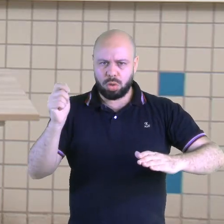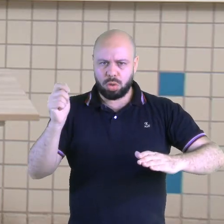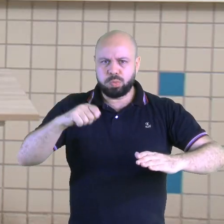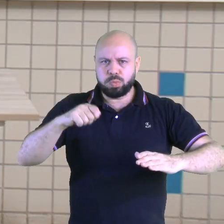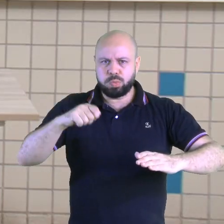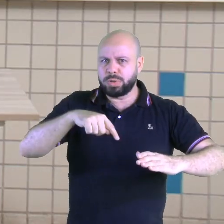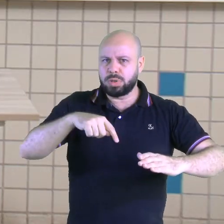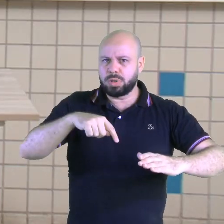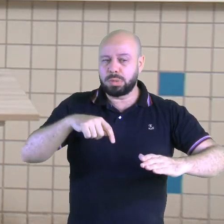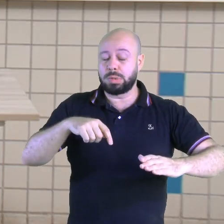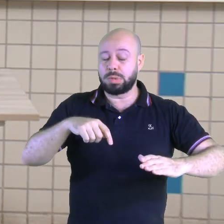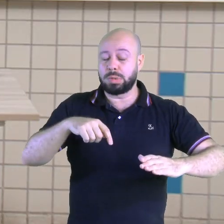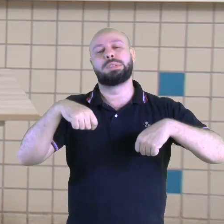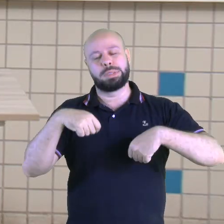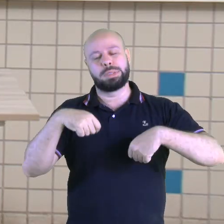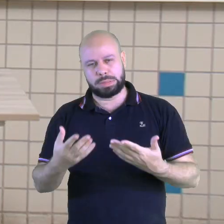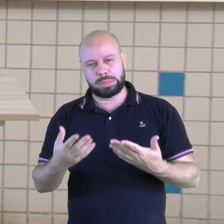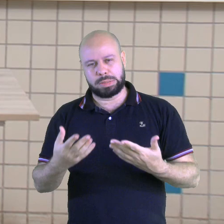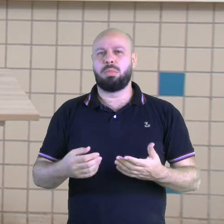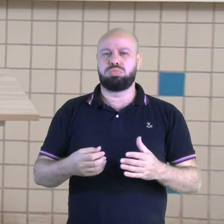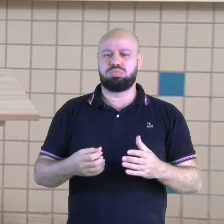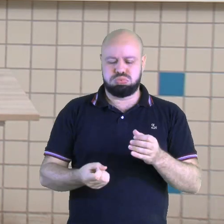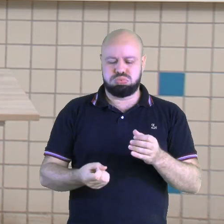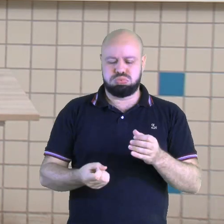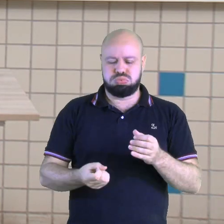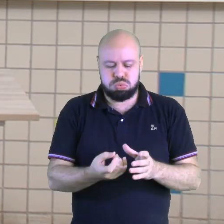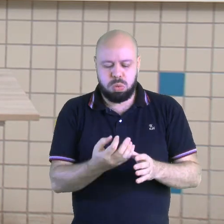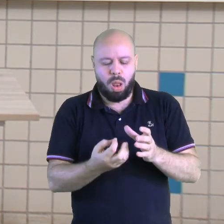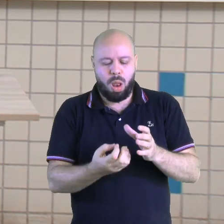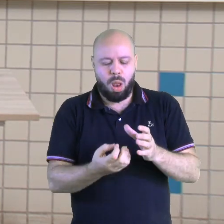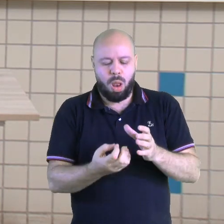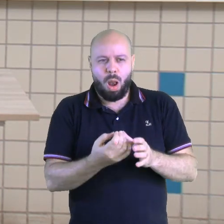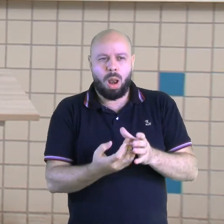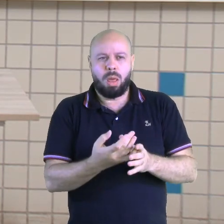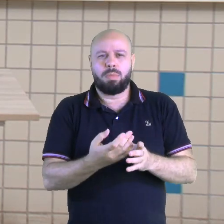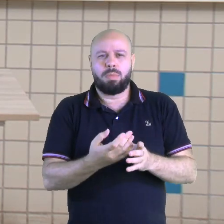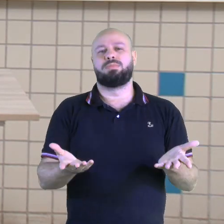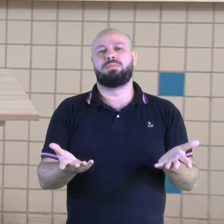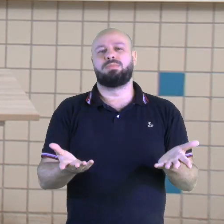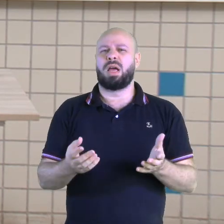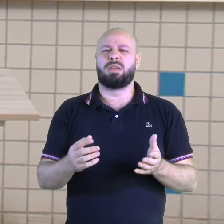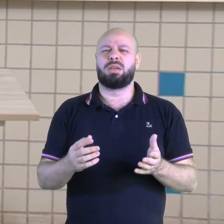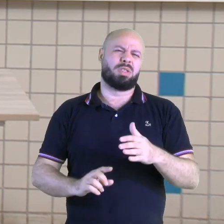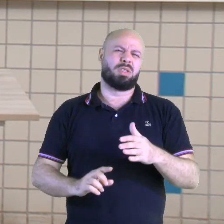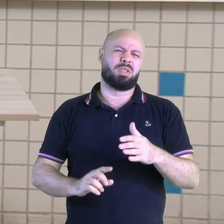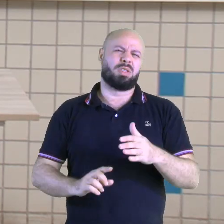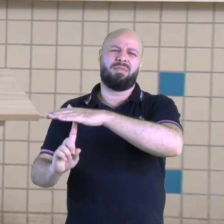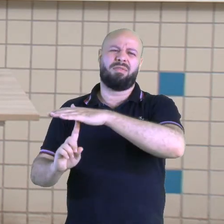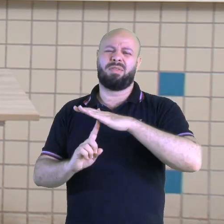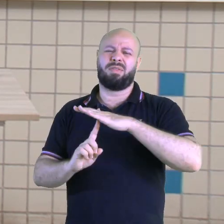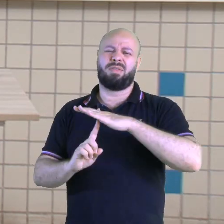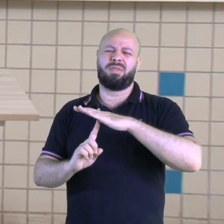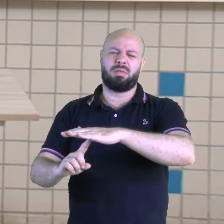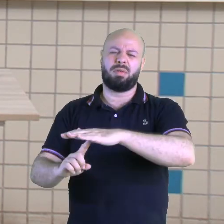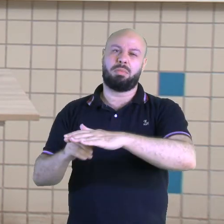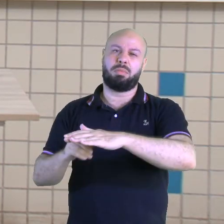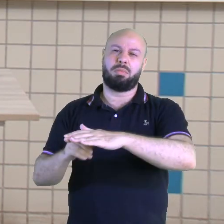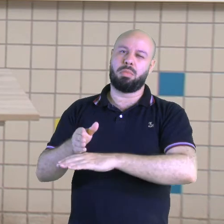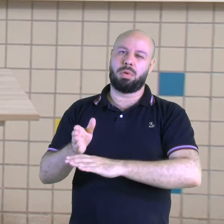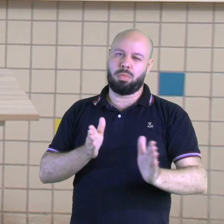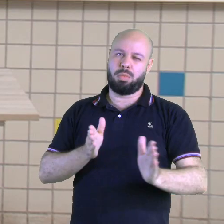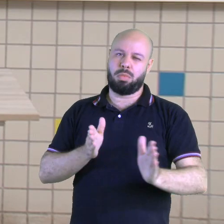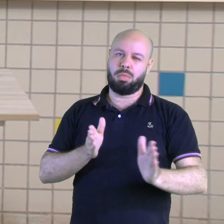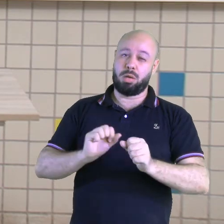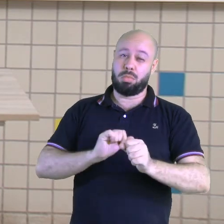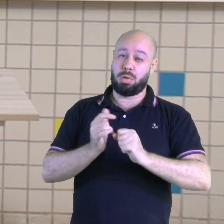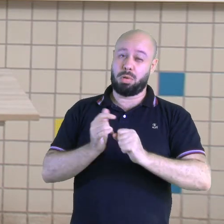tudo, para cozinhar os alimentos, para limpar os alimentos. Você vai na feira, por exemplo, principalmente nesse período de pandemia, né, pessoal?